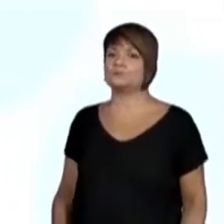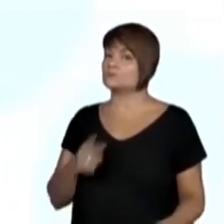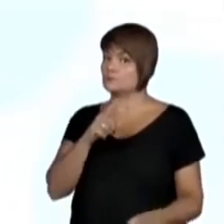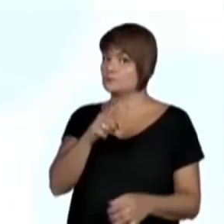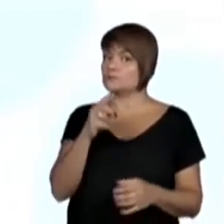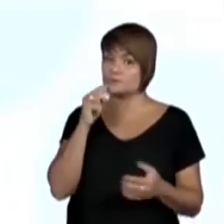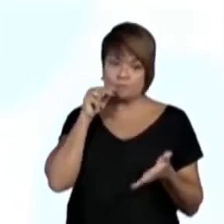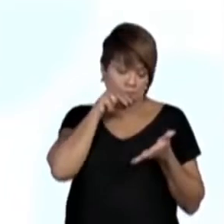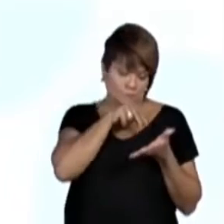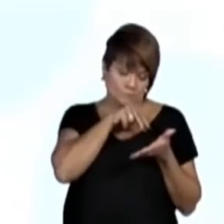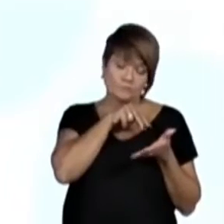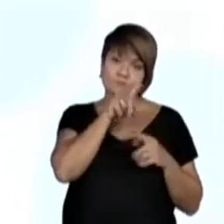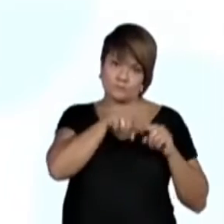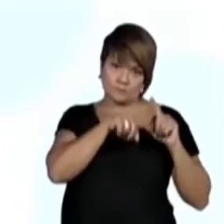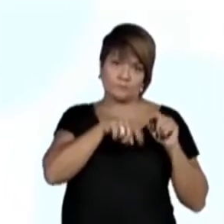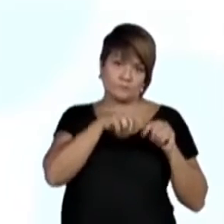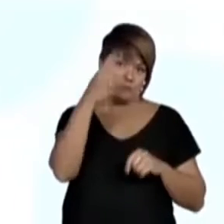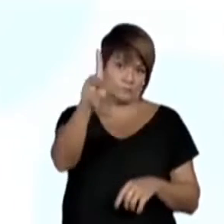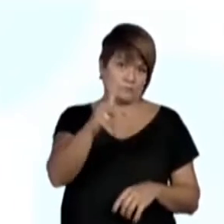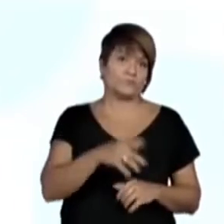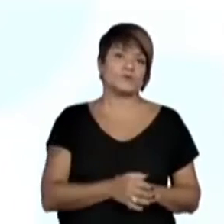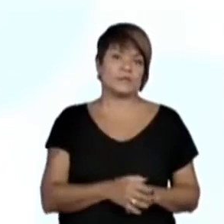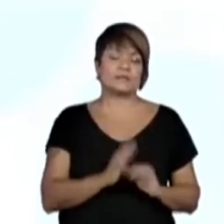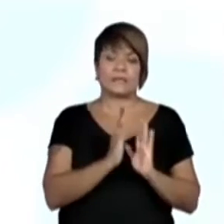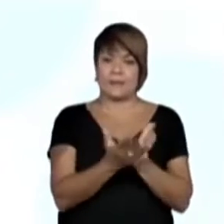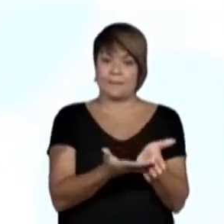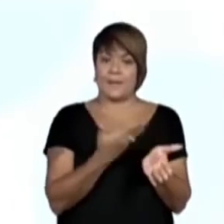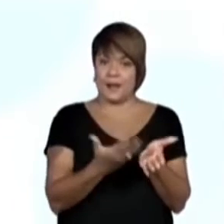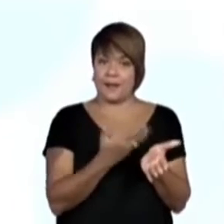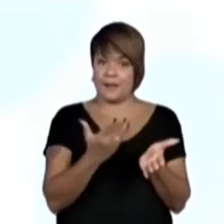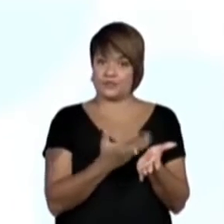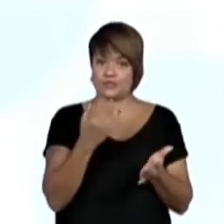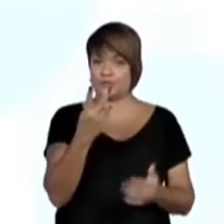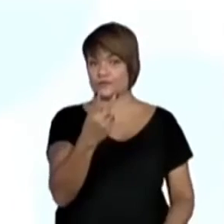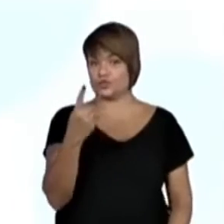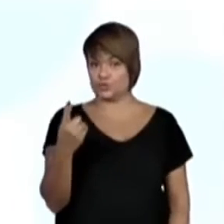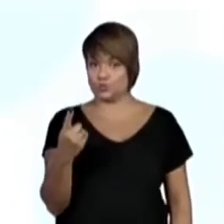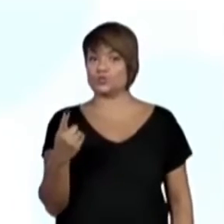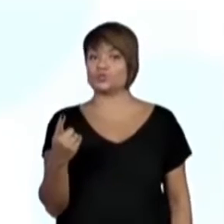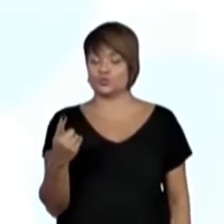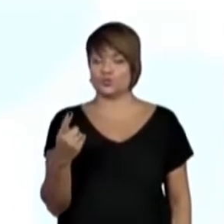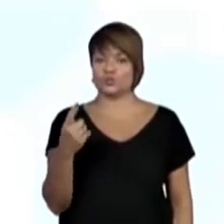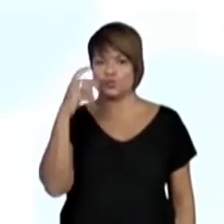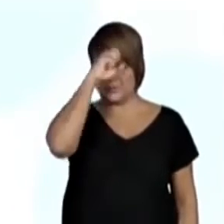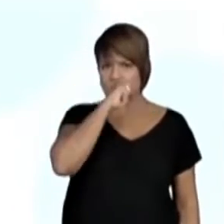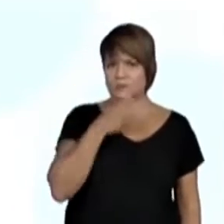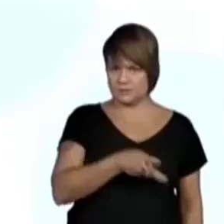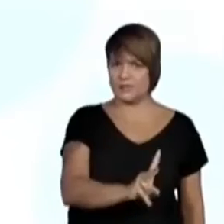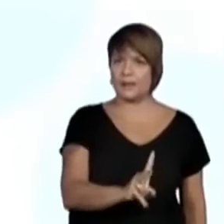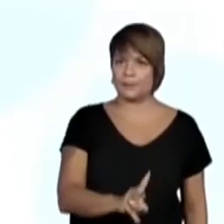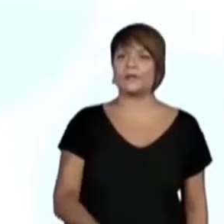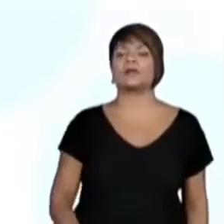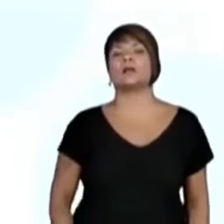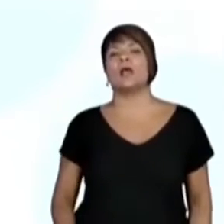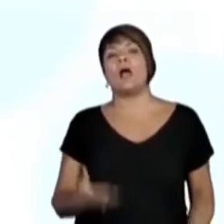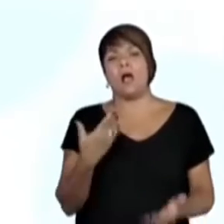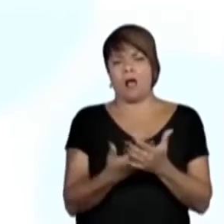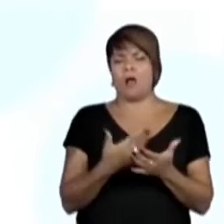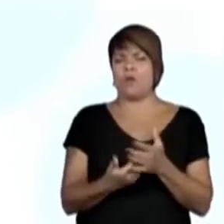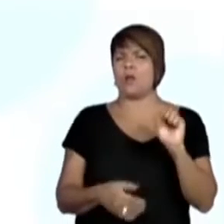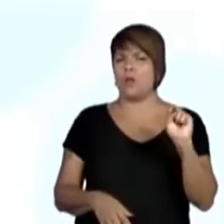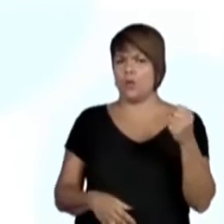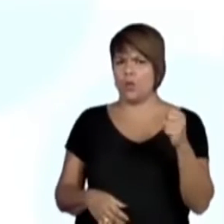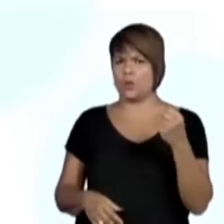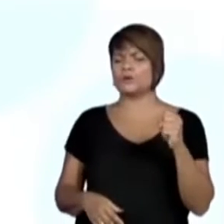no material de vocês. Está aí o texto na página 21. E, apesar de ser a aula 8, né,